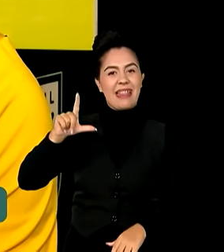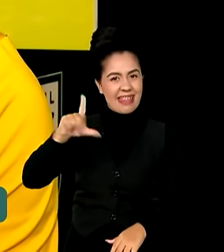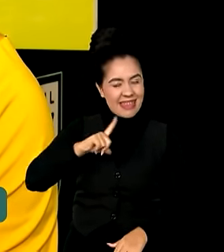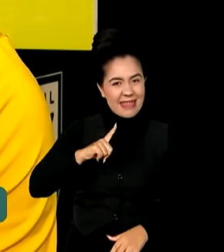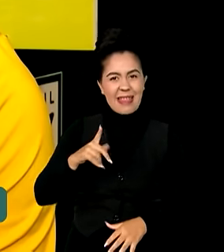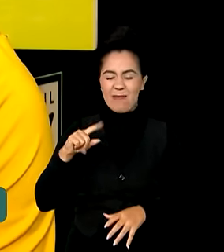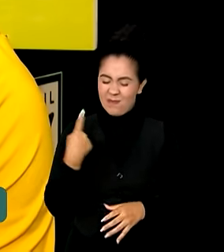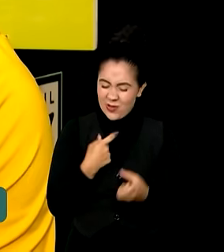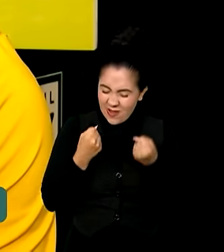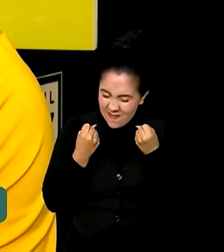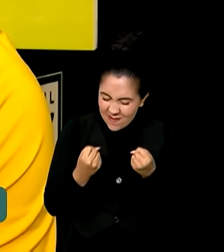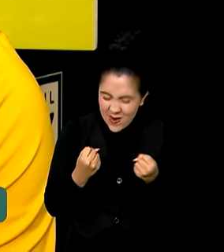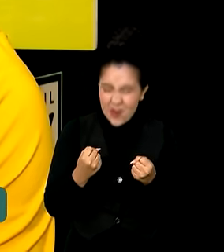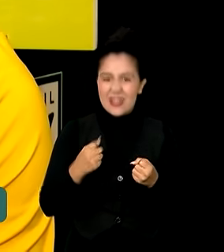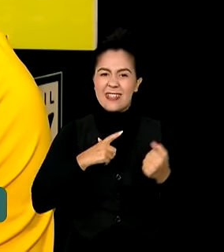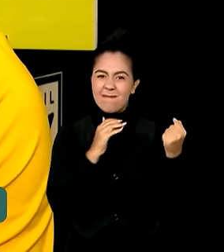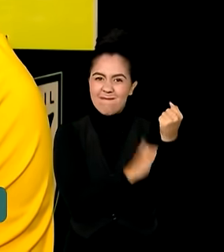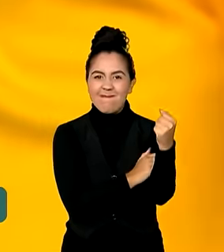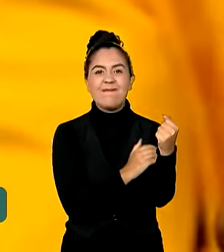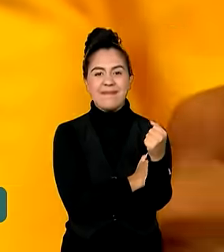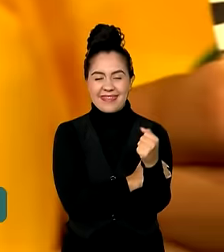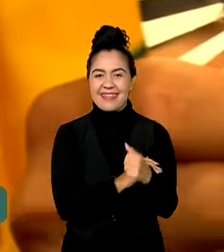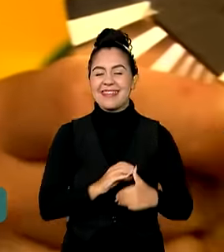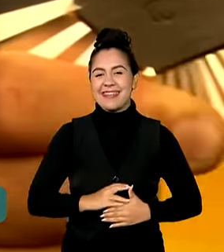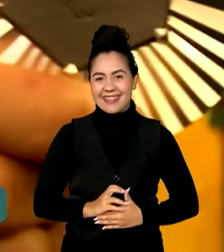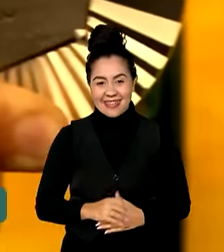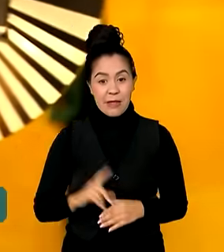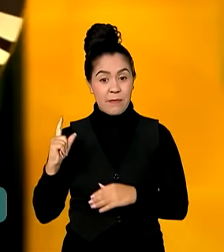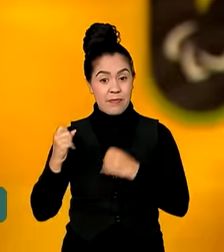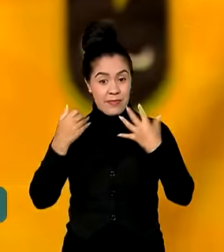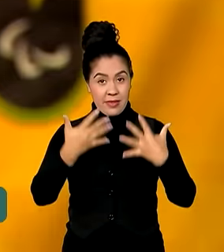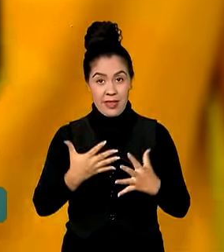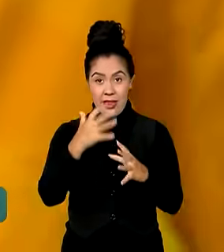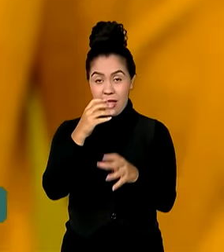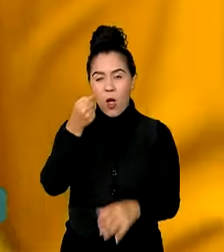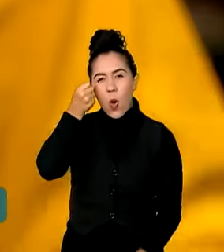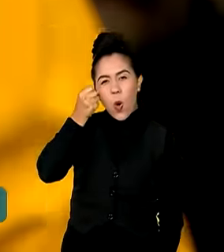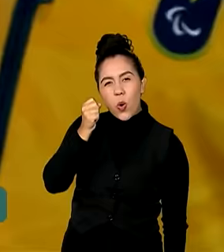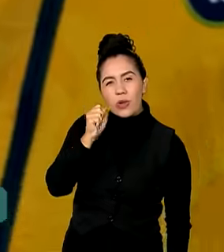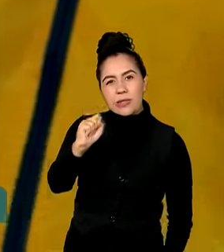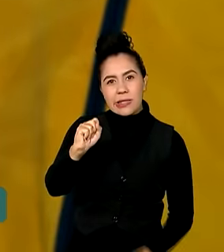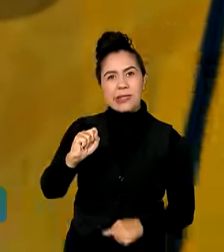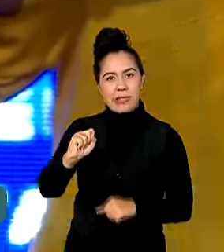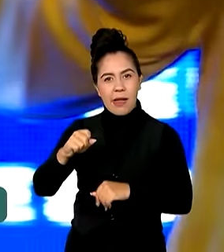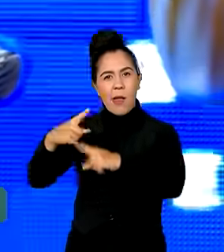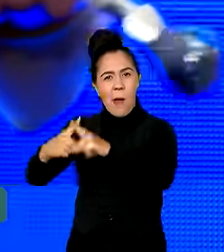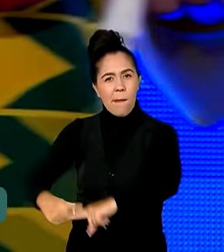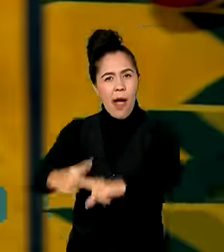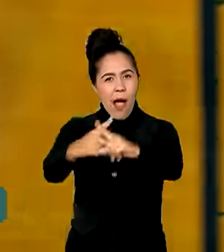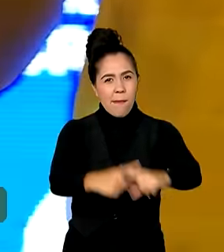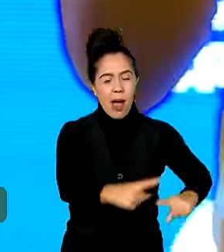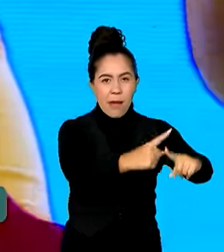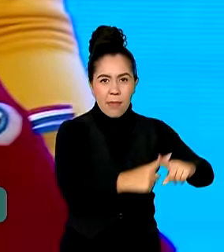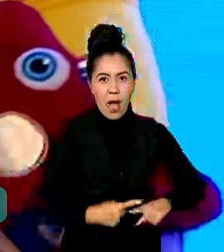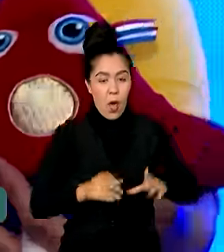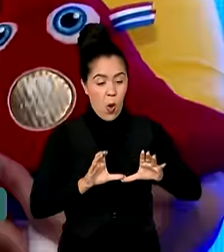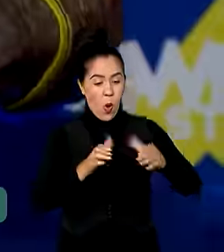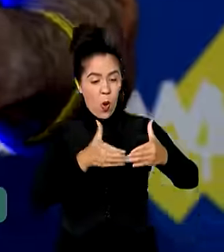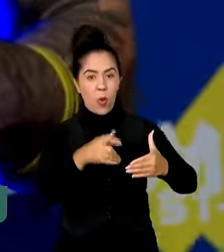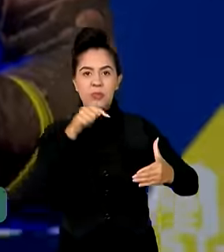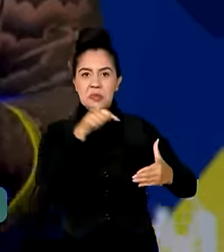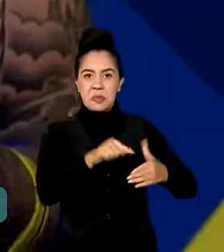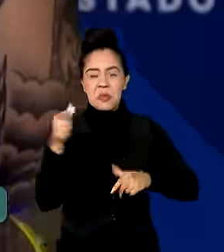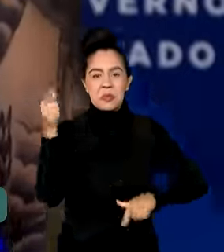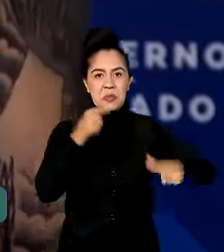muita garra, muita força e é só o início. E com mais de oito dias de competições, a delegação seguiu com as